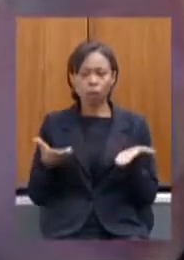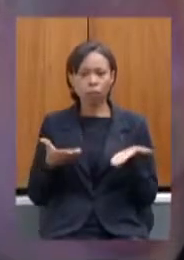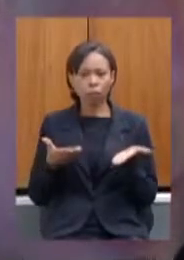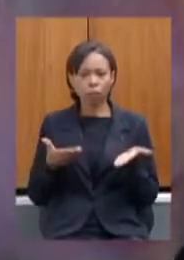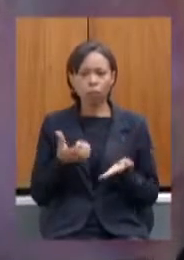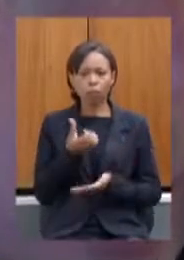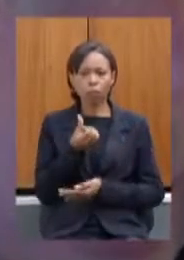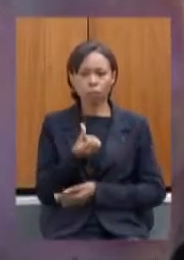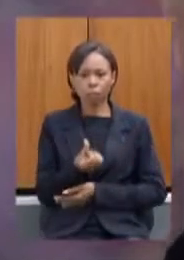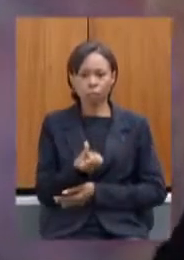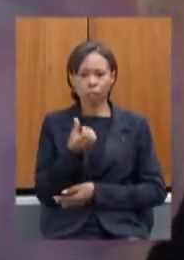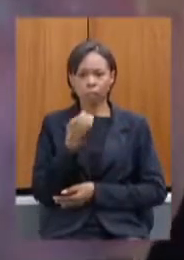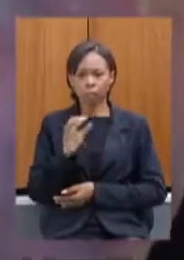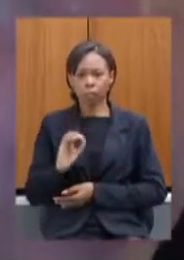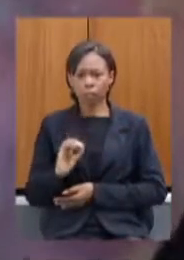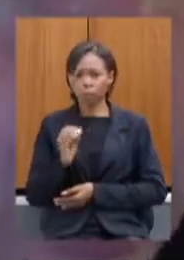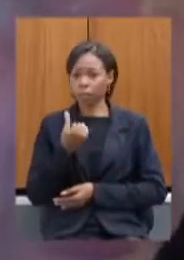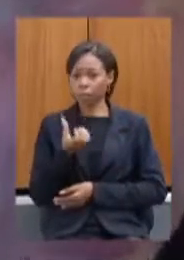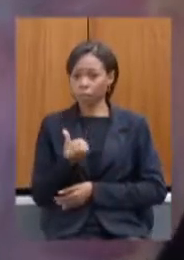606